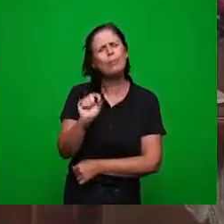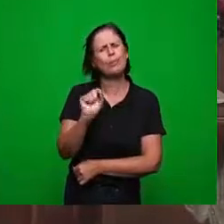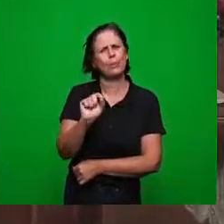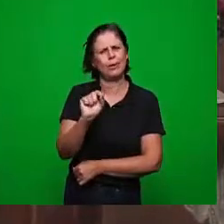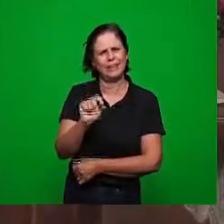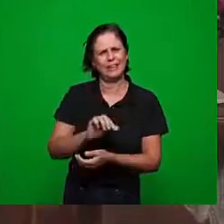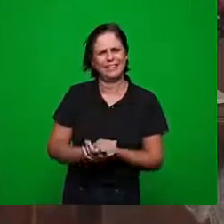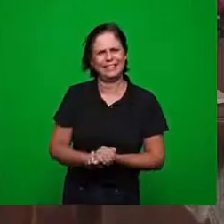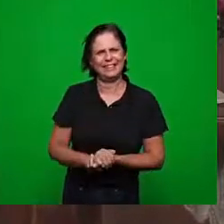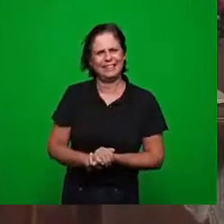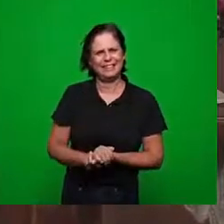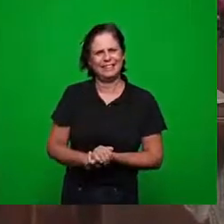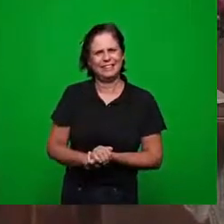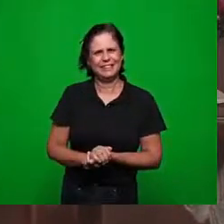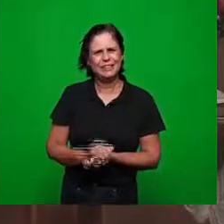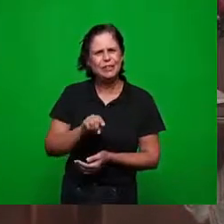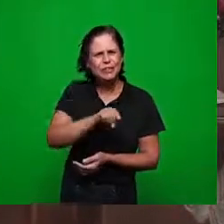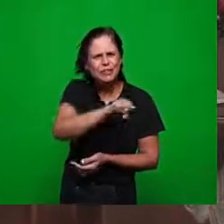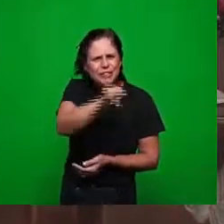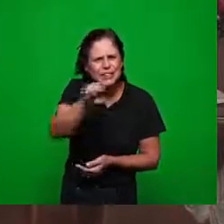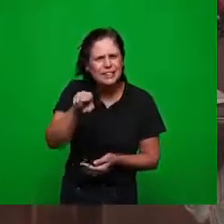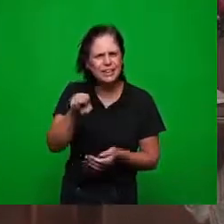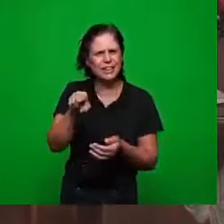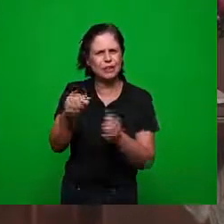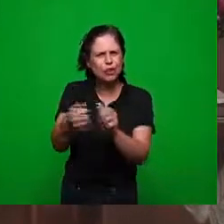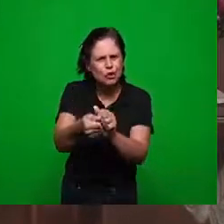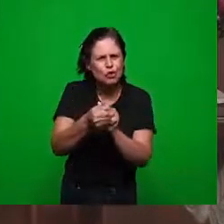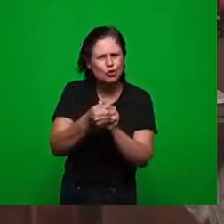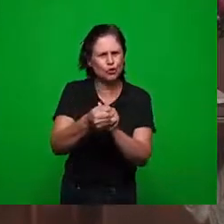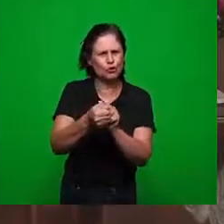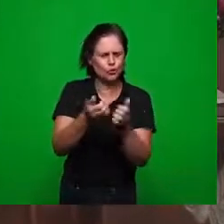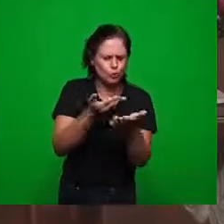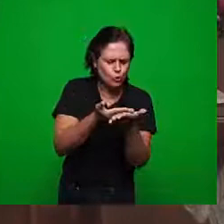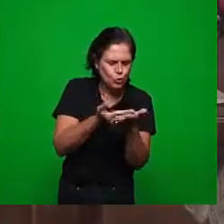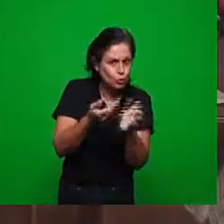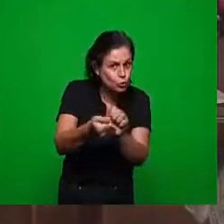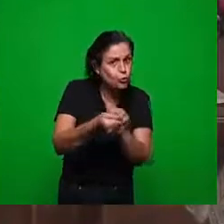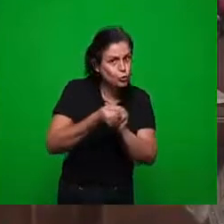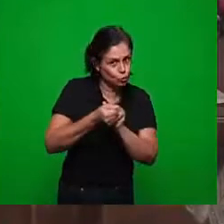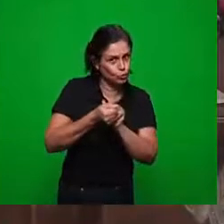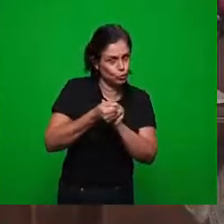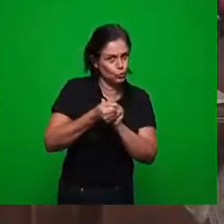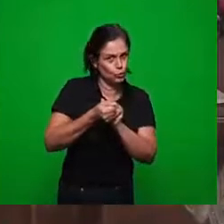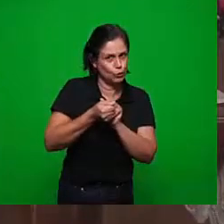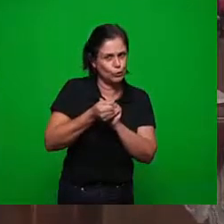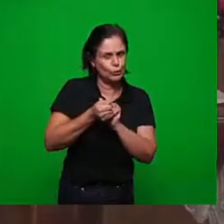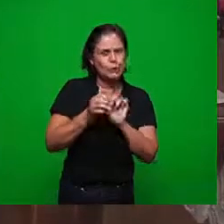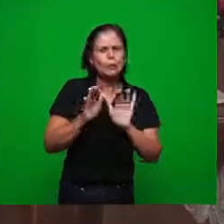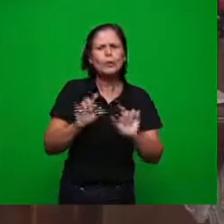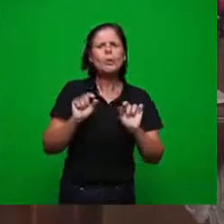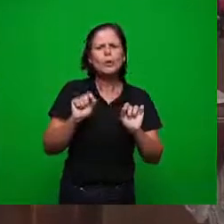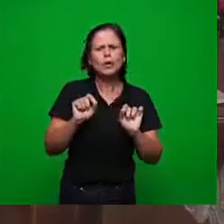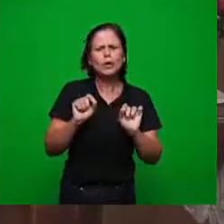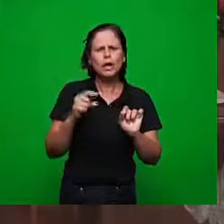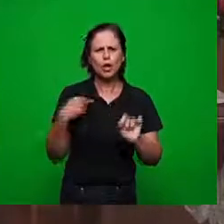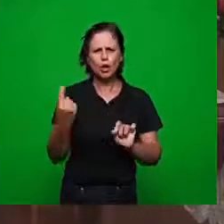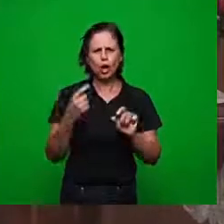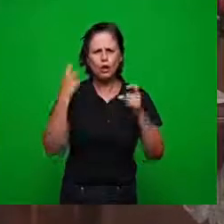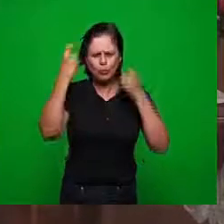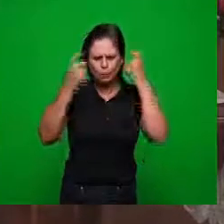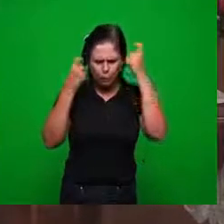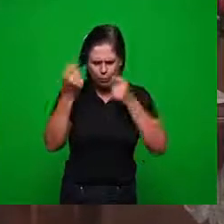acompanhando este estudo de que não há uma preocupação nossa